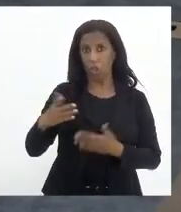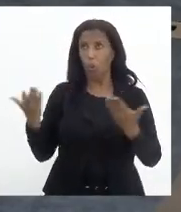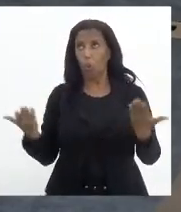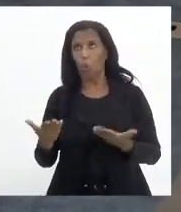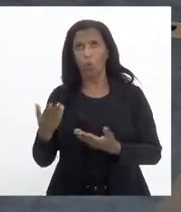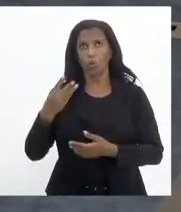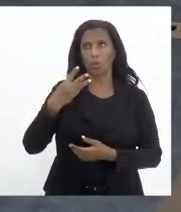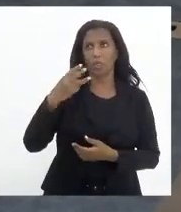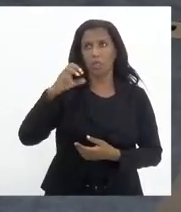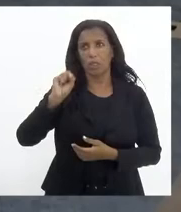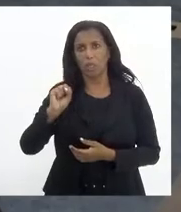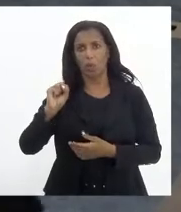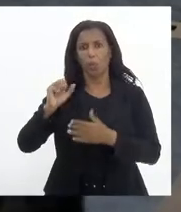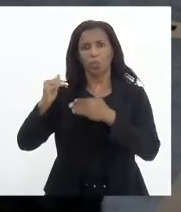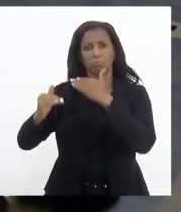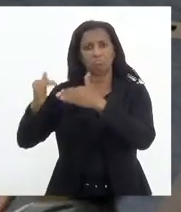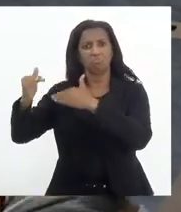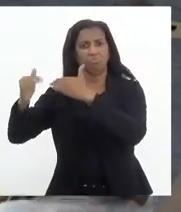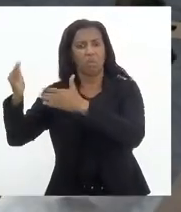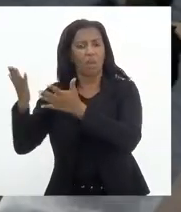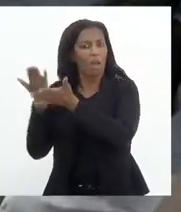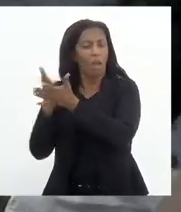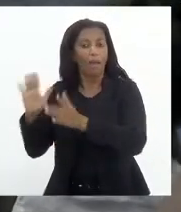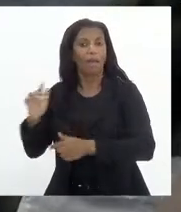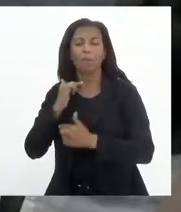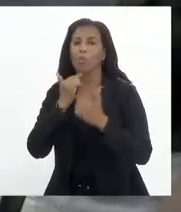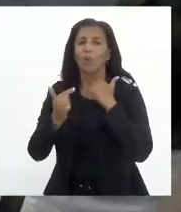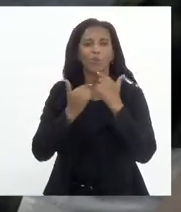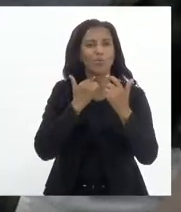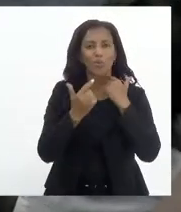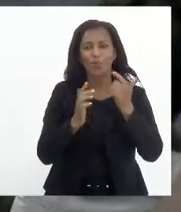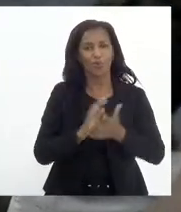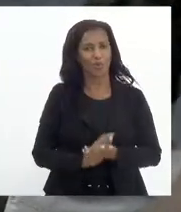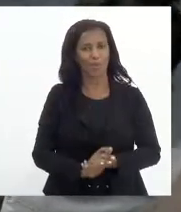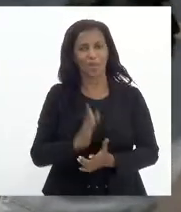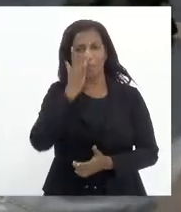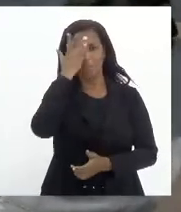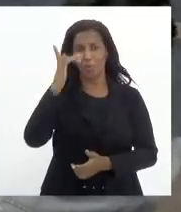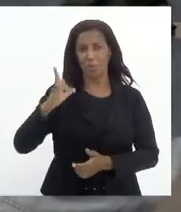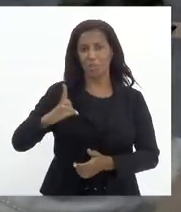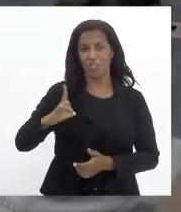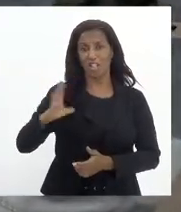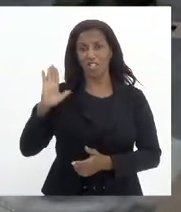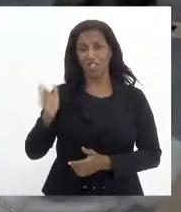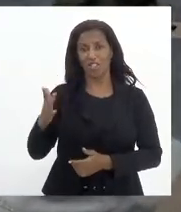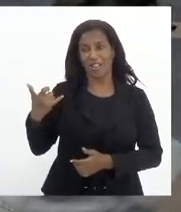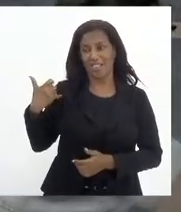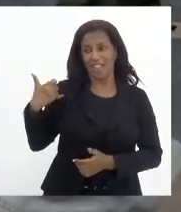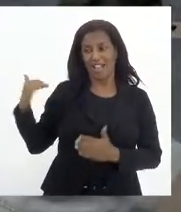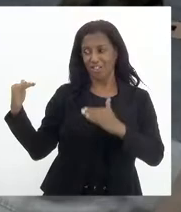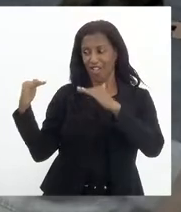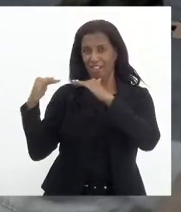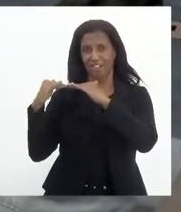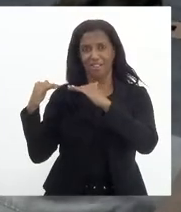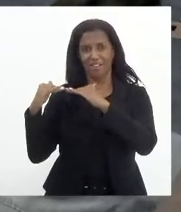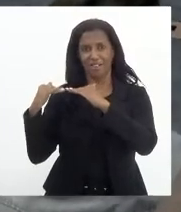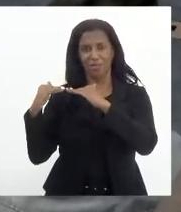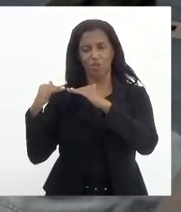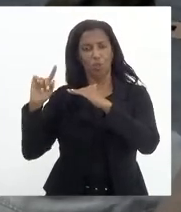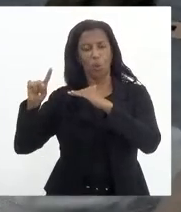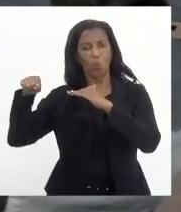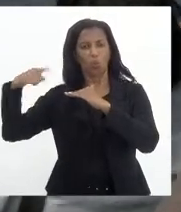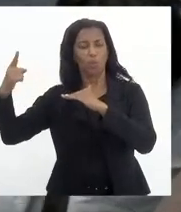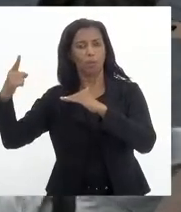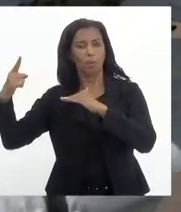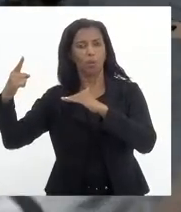ou subsequente, acaba de uma vez por todas com a dúvida de quem tinha idade entre um concurso e outro, quem tinha depois, porque a gente